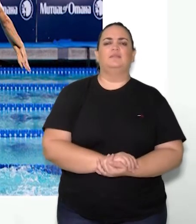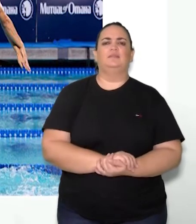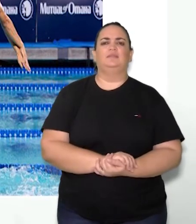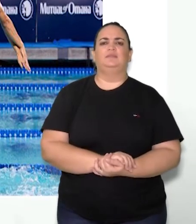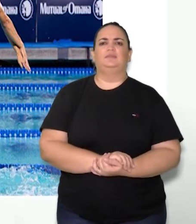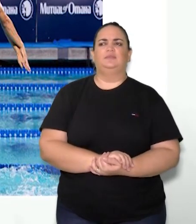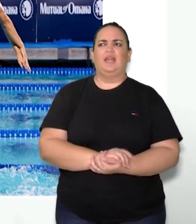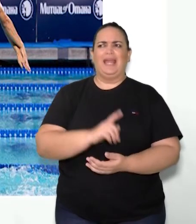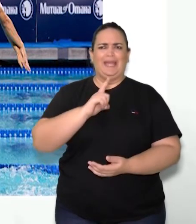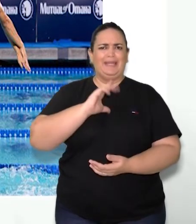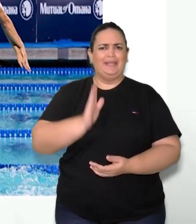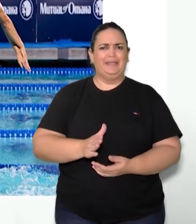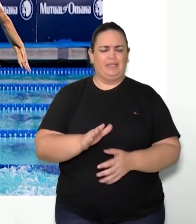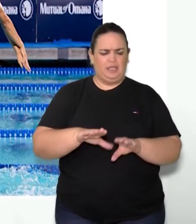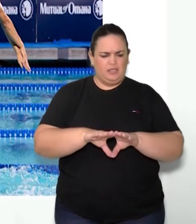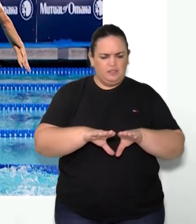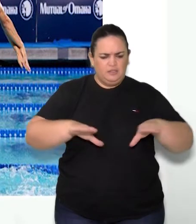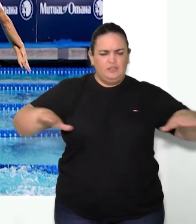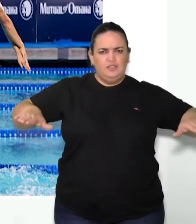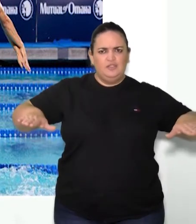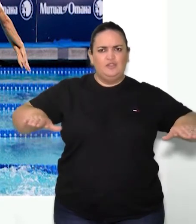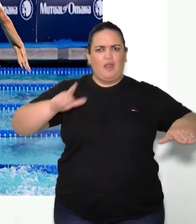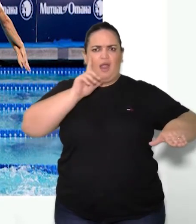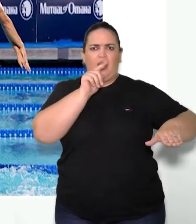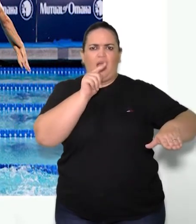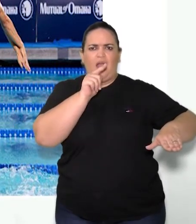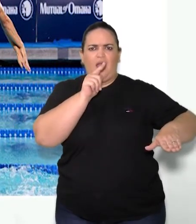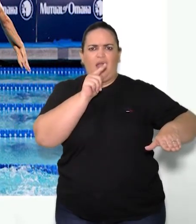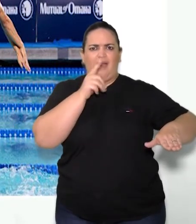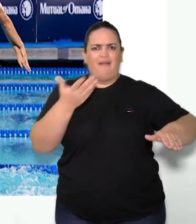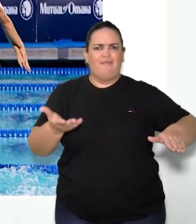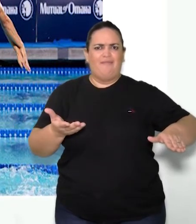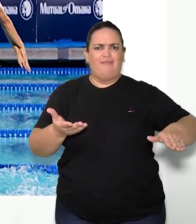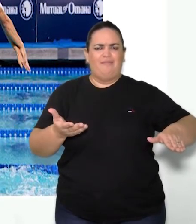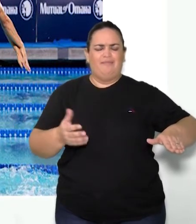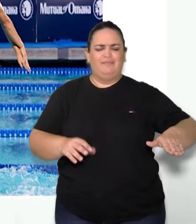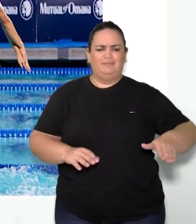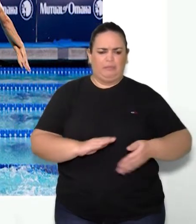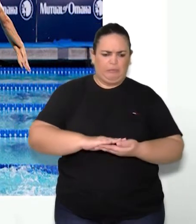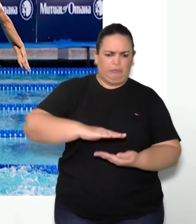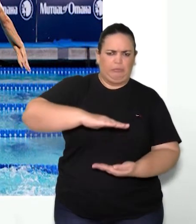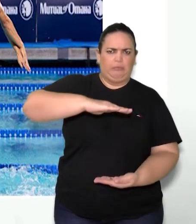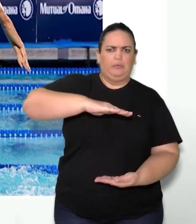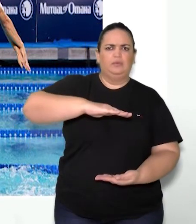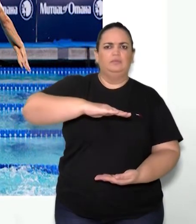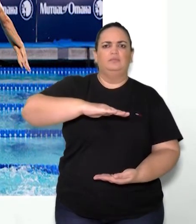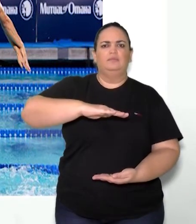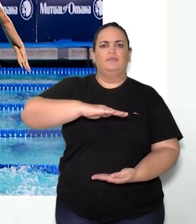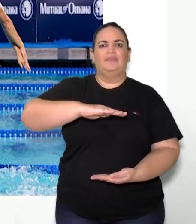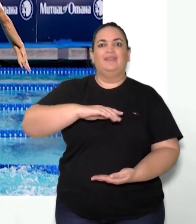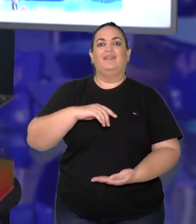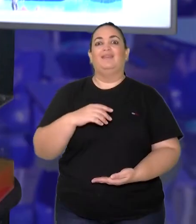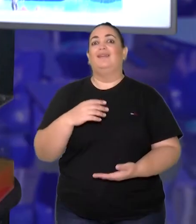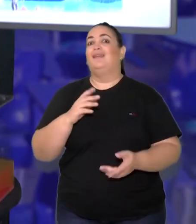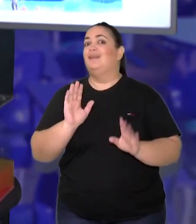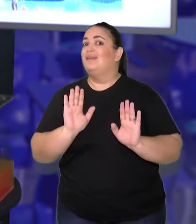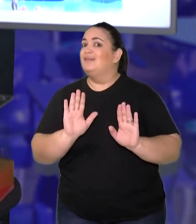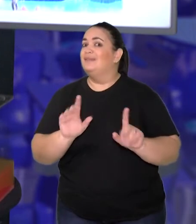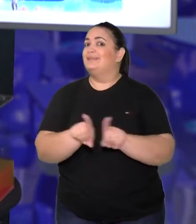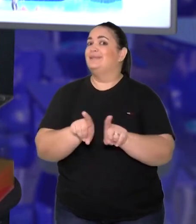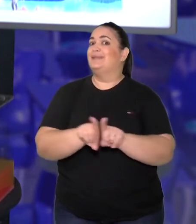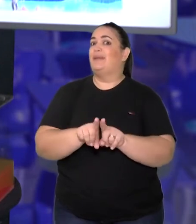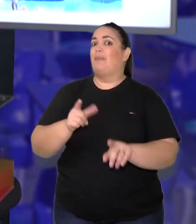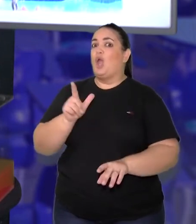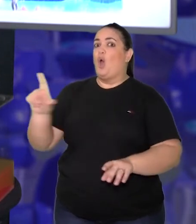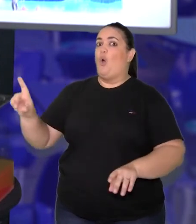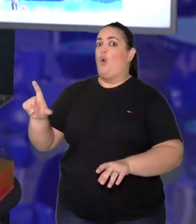Se já existe um determinado volume na piscina, e a gente for incluir nesse mesmo espaço algum